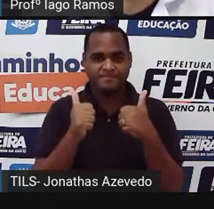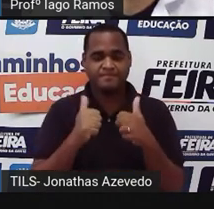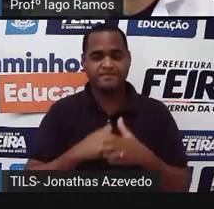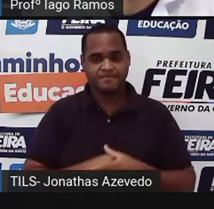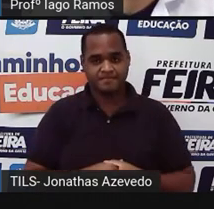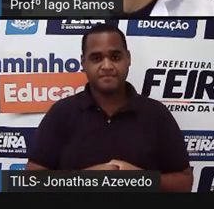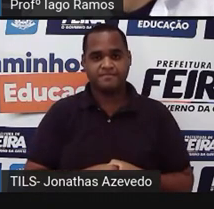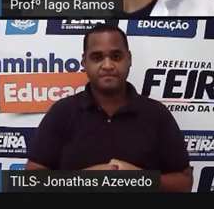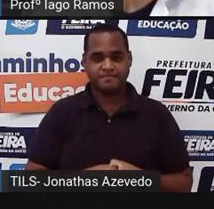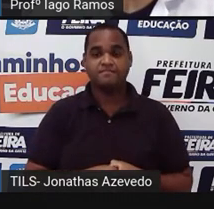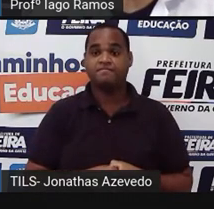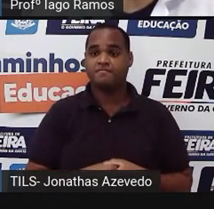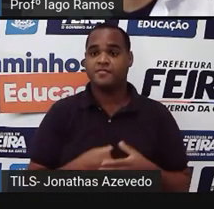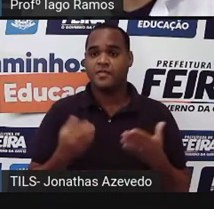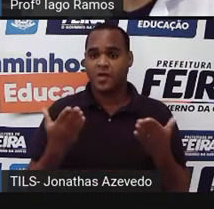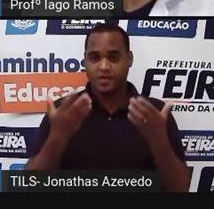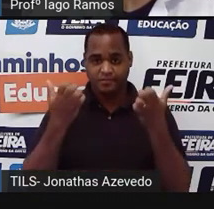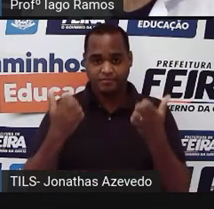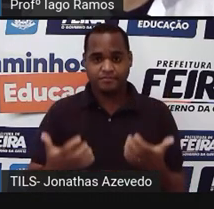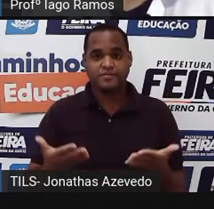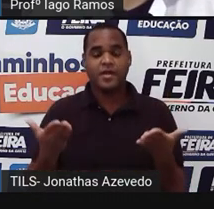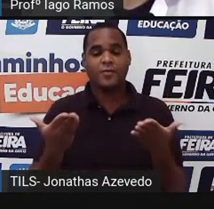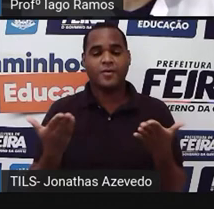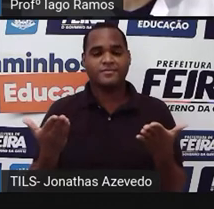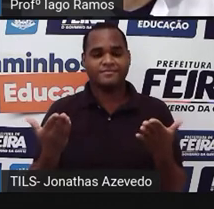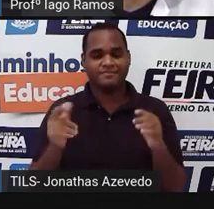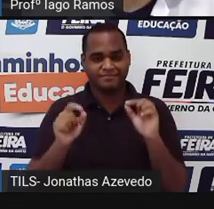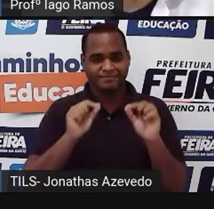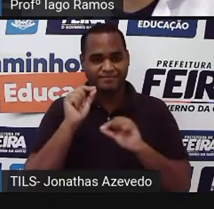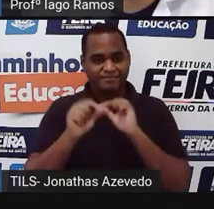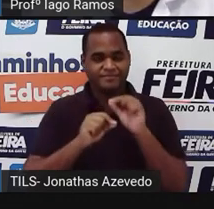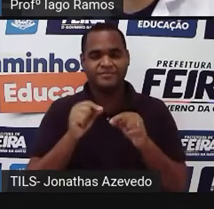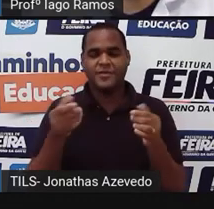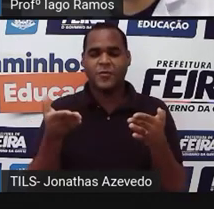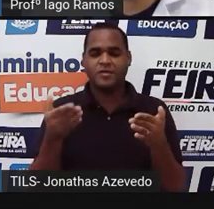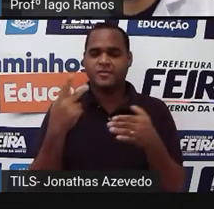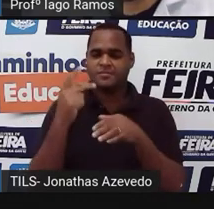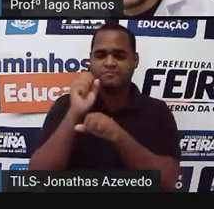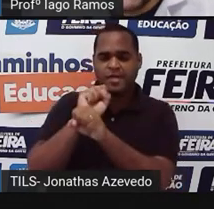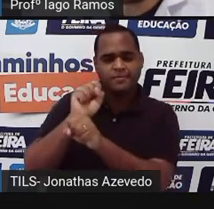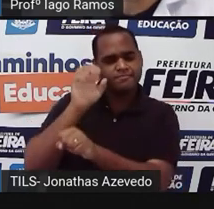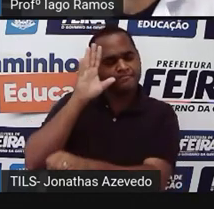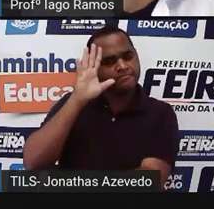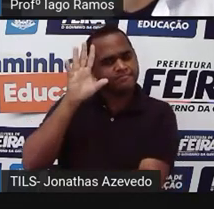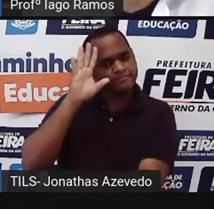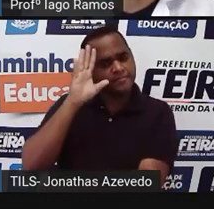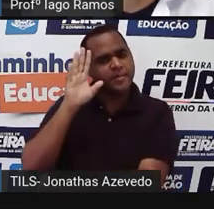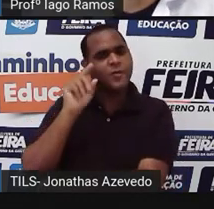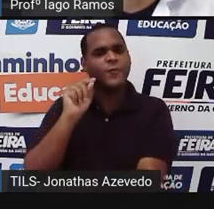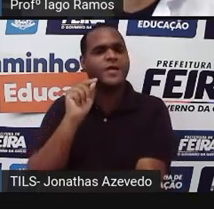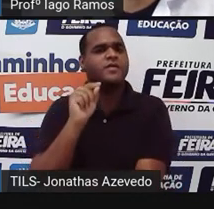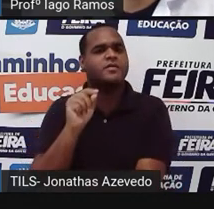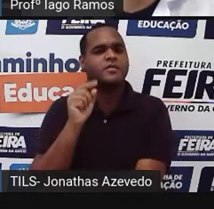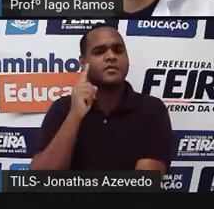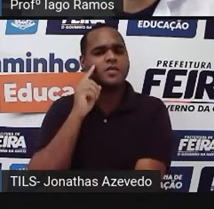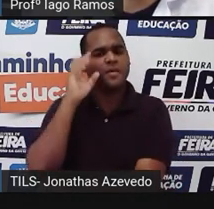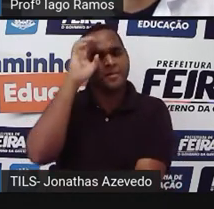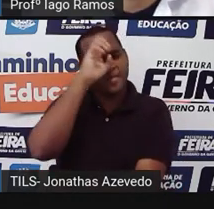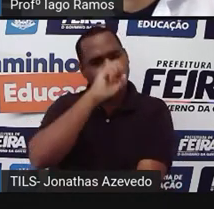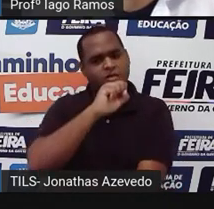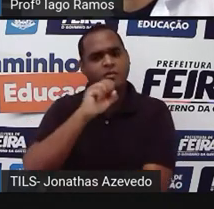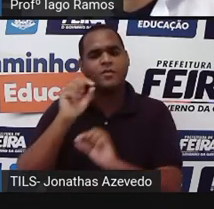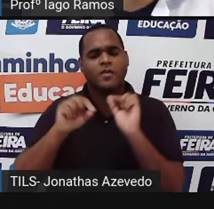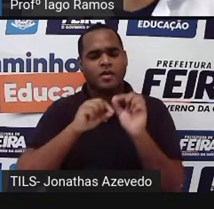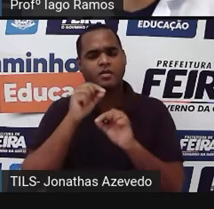bom então vamos fazer né aquele momento de parar e pensar o que é que a gente aprendeu nessa